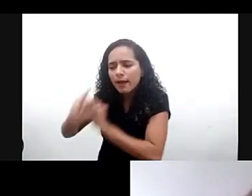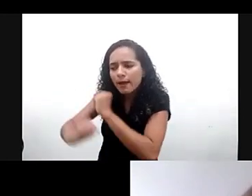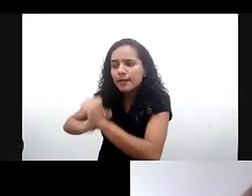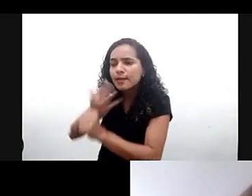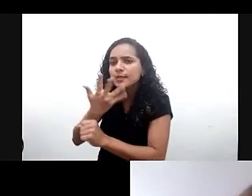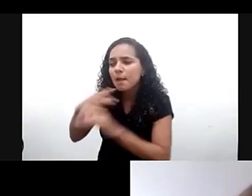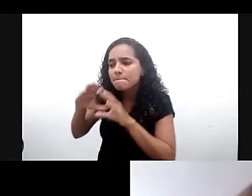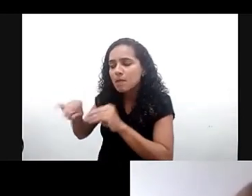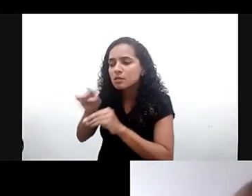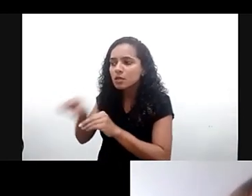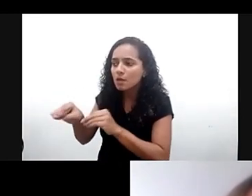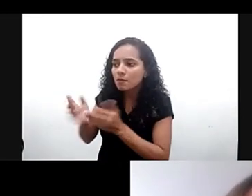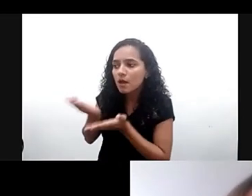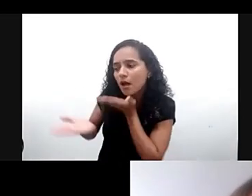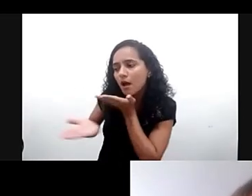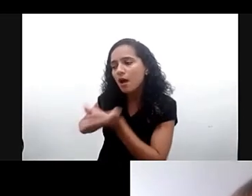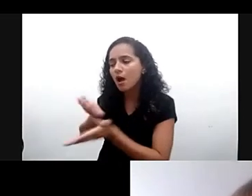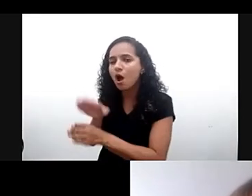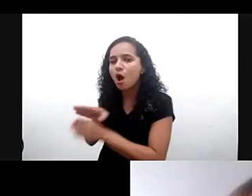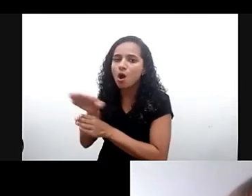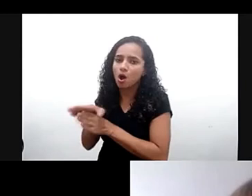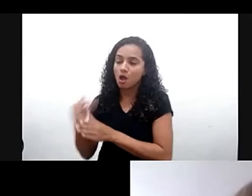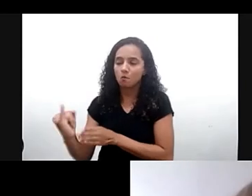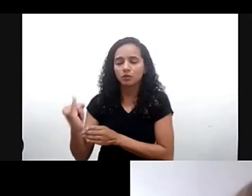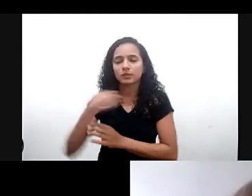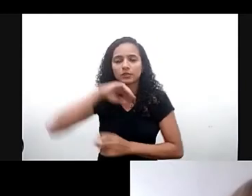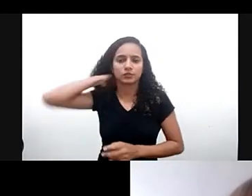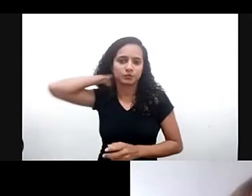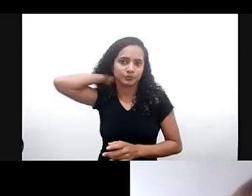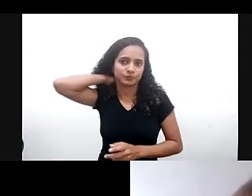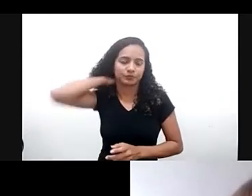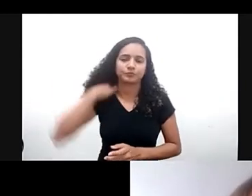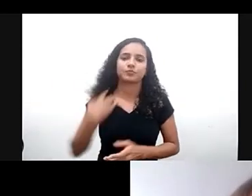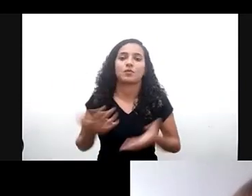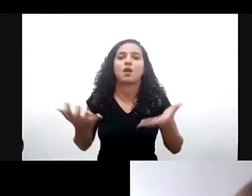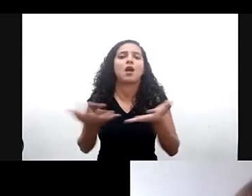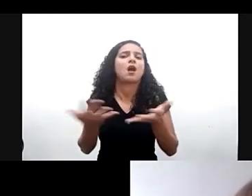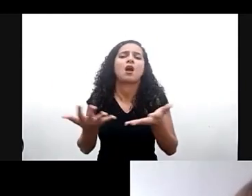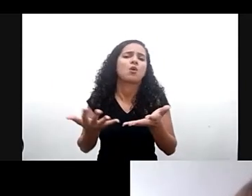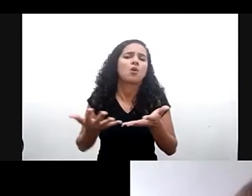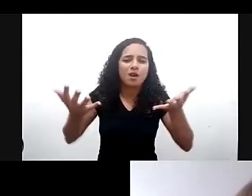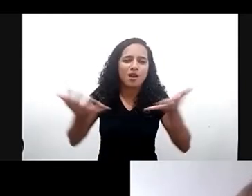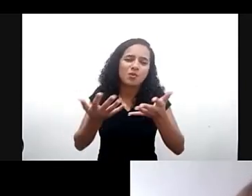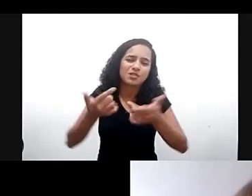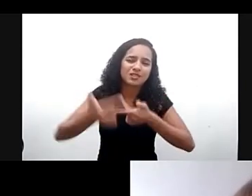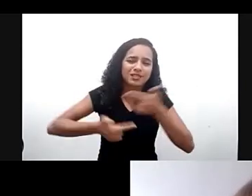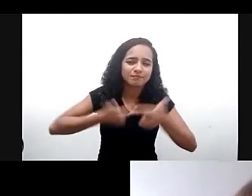pergunta talvez o primeiro ponto que eu considero de extrema relevância que está muito alinhado com o que nós estamos trabalhando